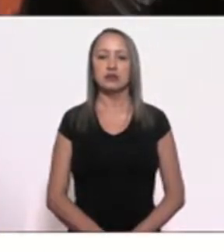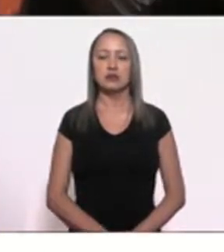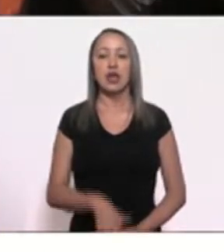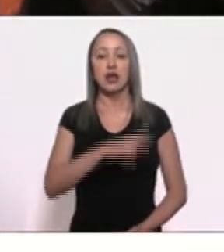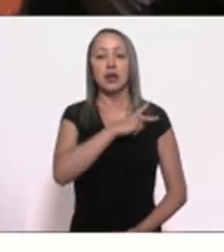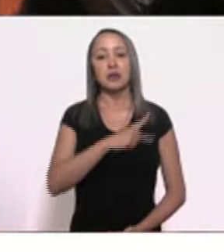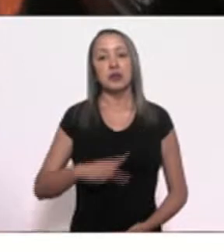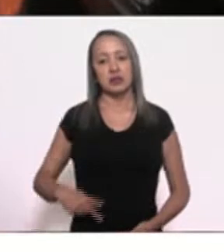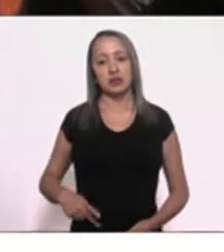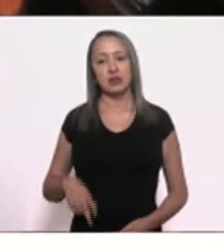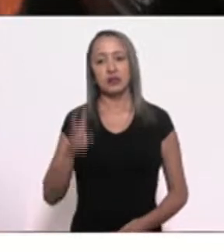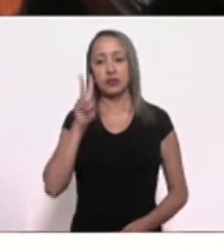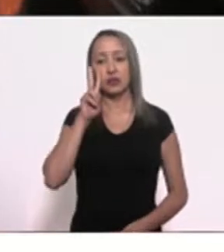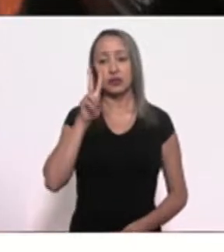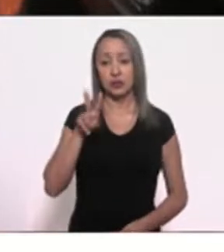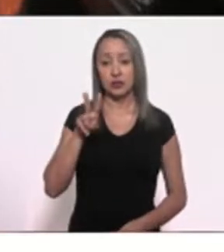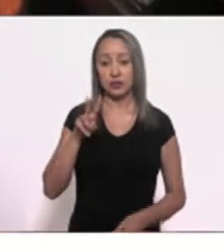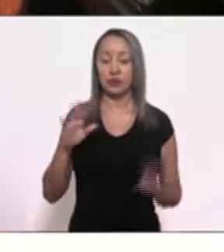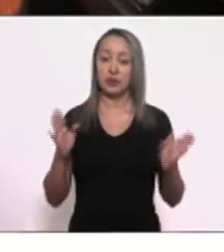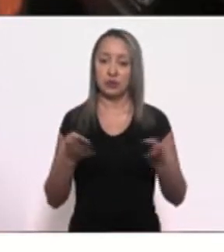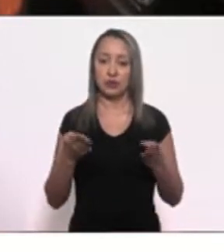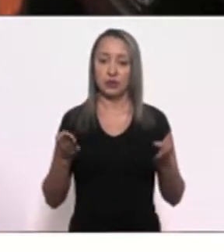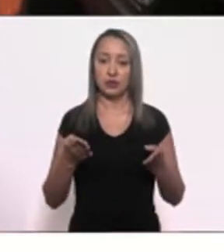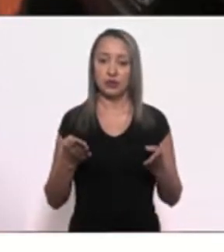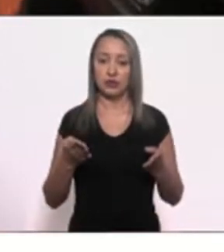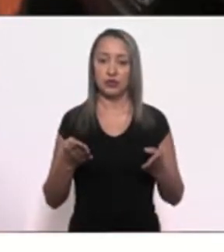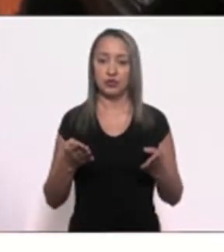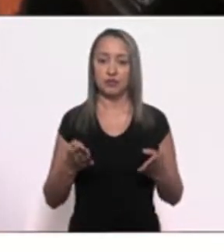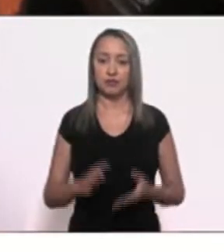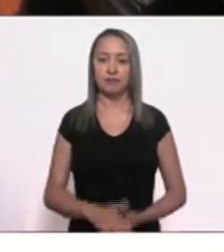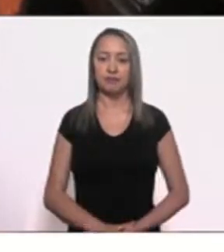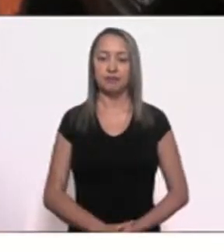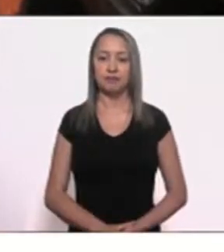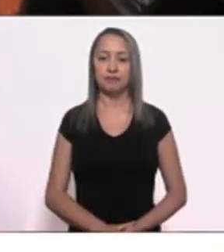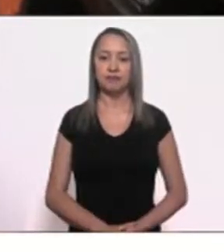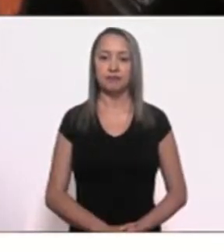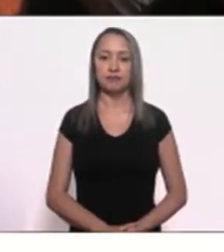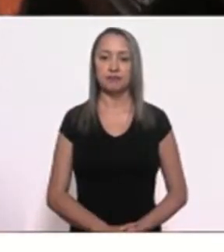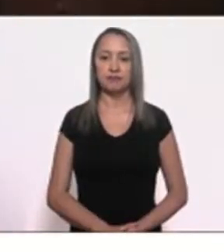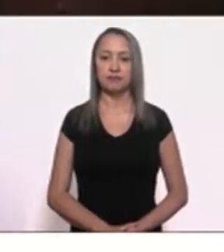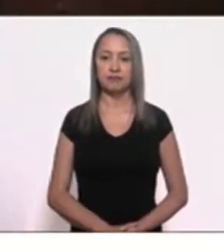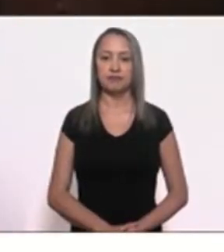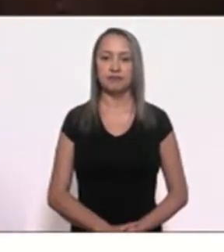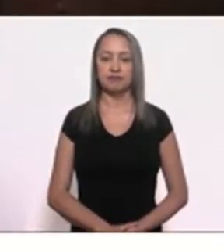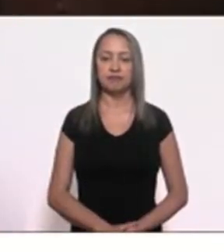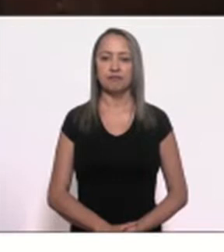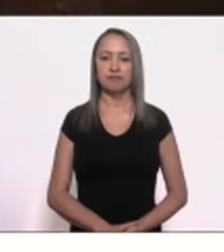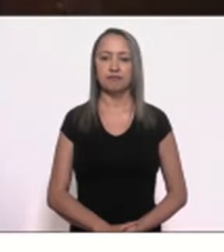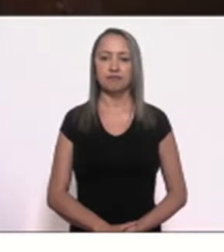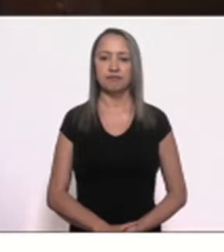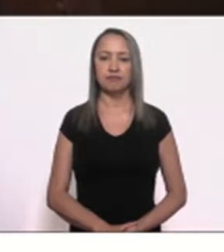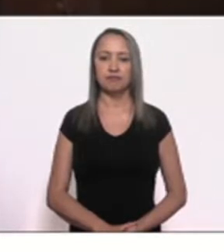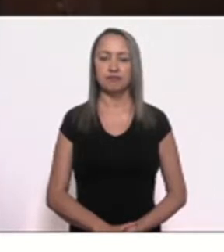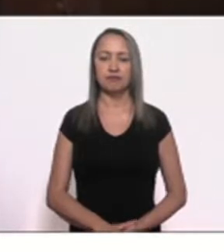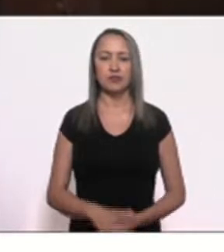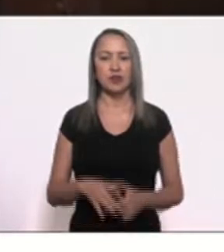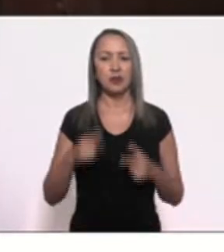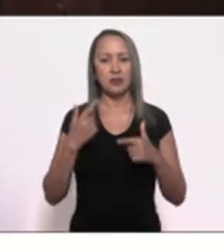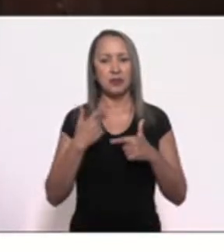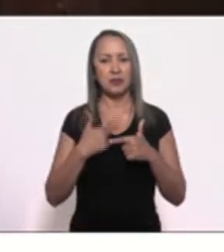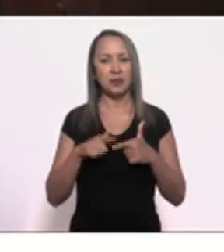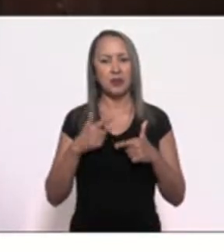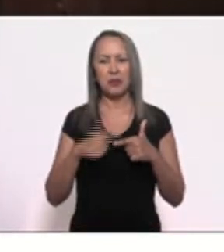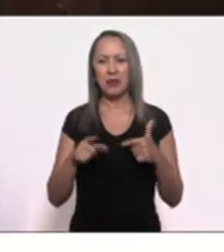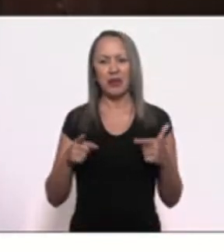vimos hoje foi um caso severo de doença